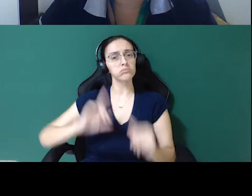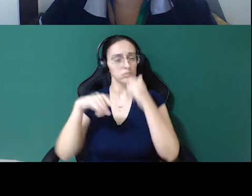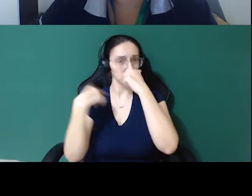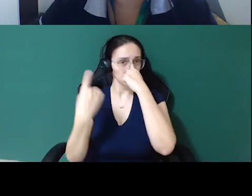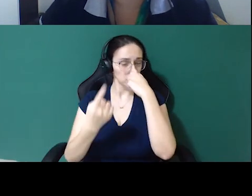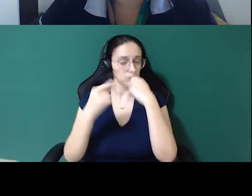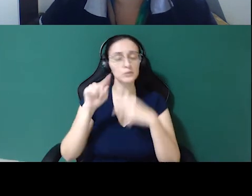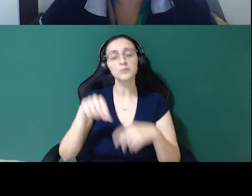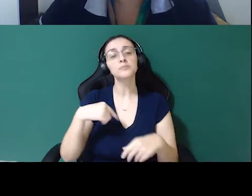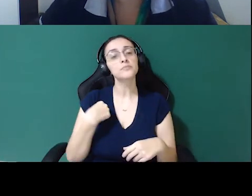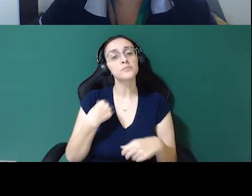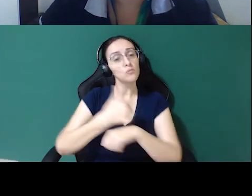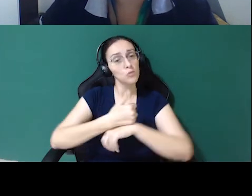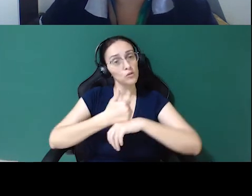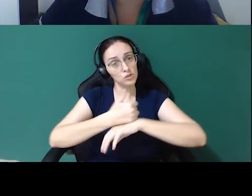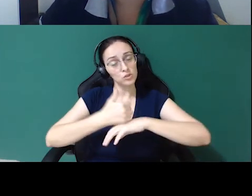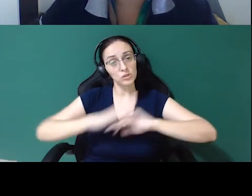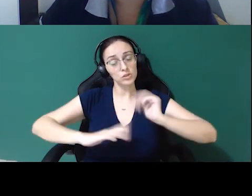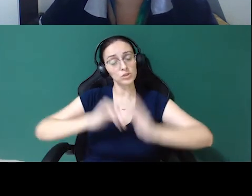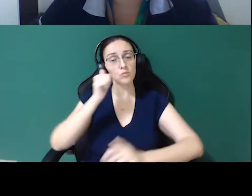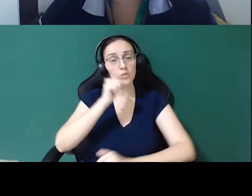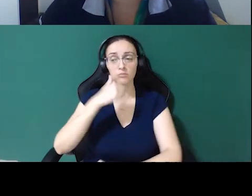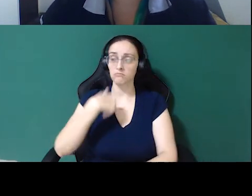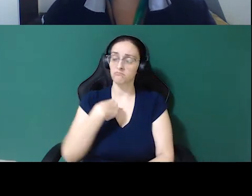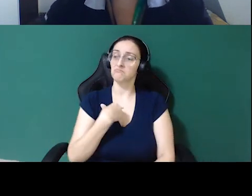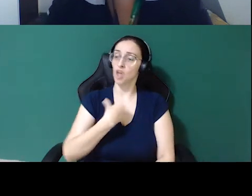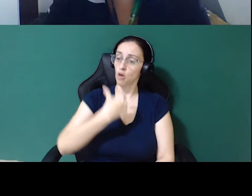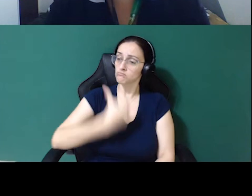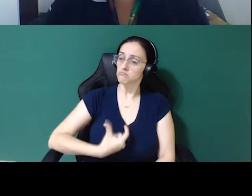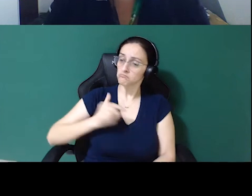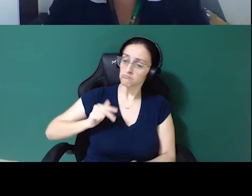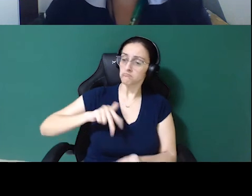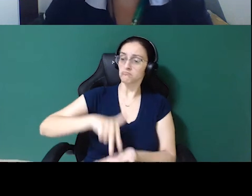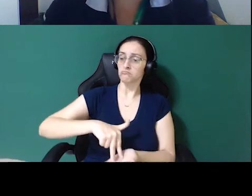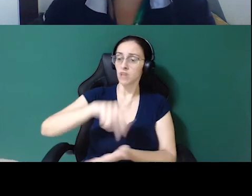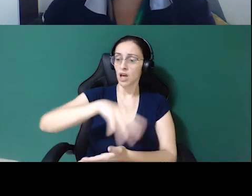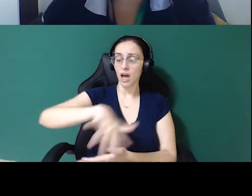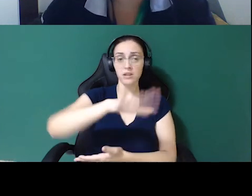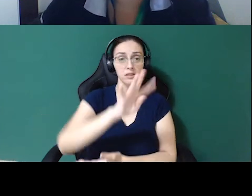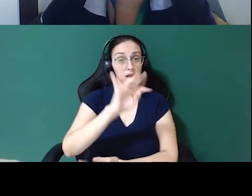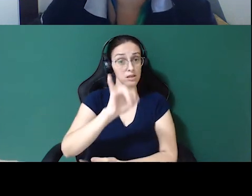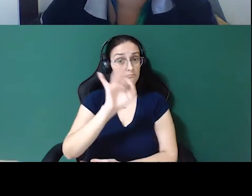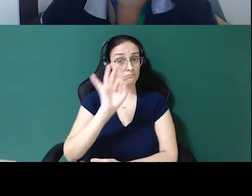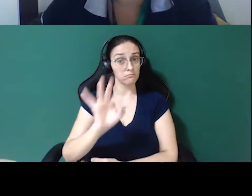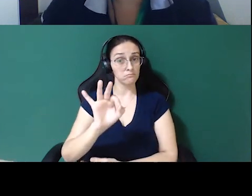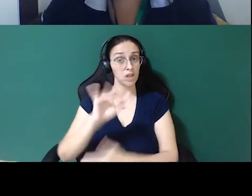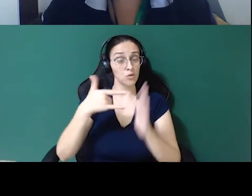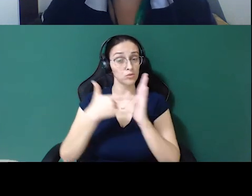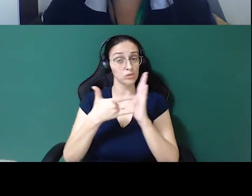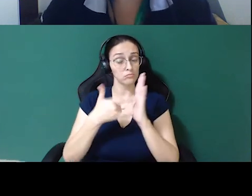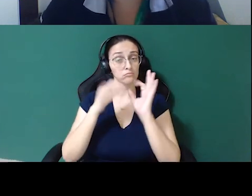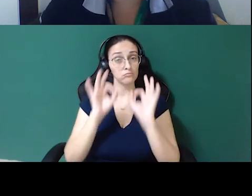profissionais hoje, é, olha, eu já estou aqui, eu sou da área da TI, eu sou deve,